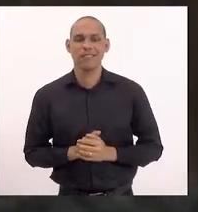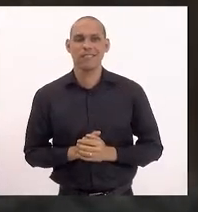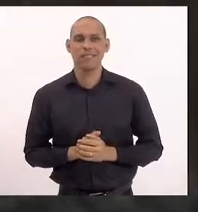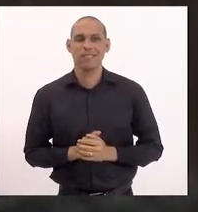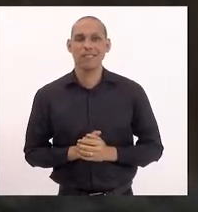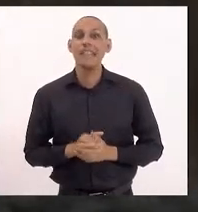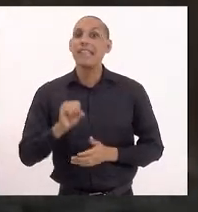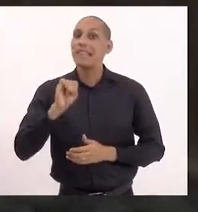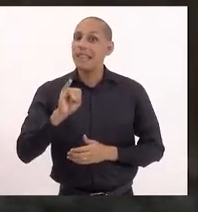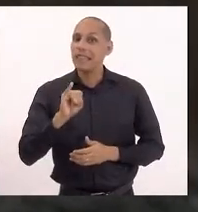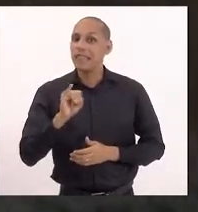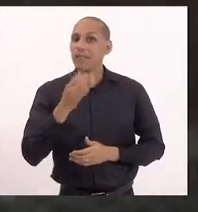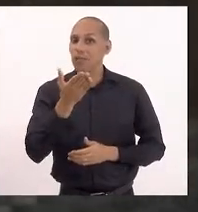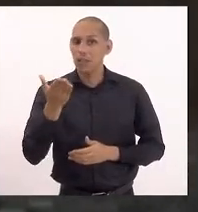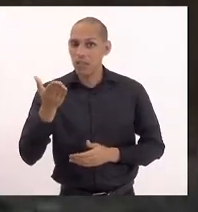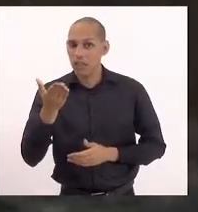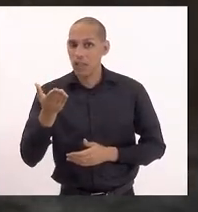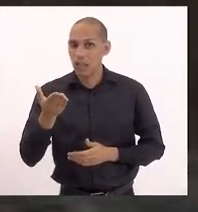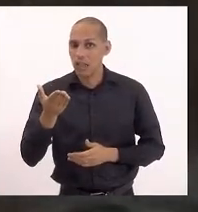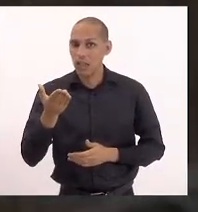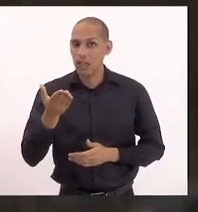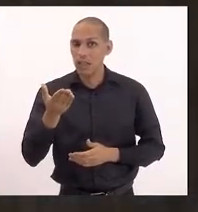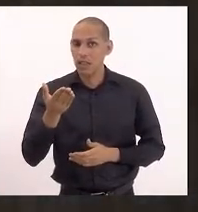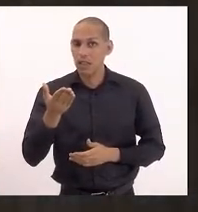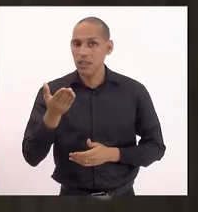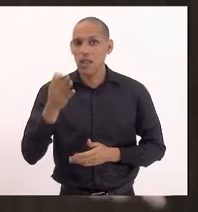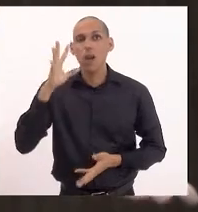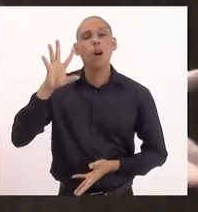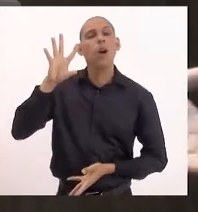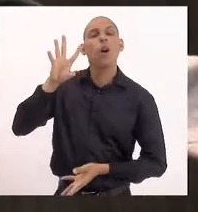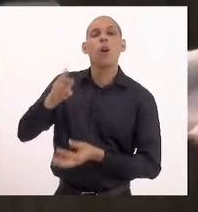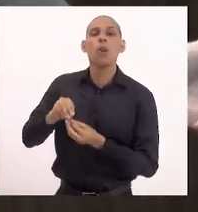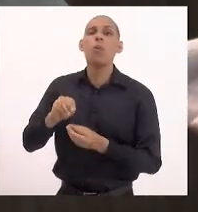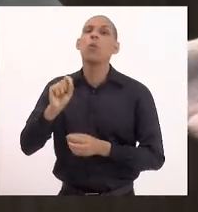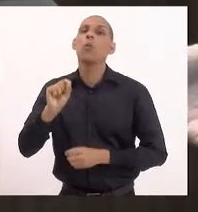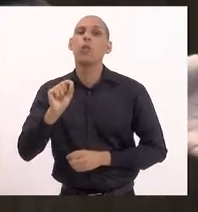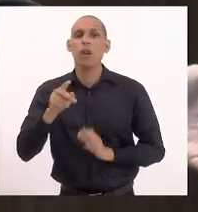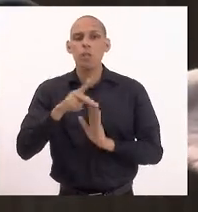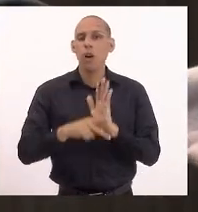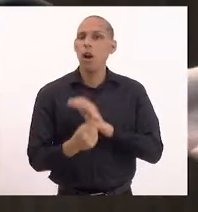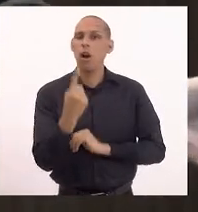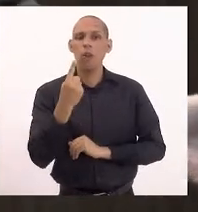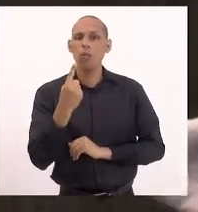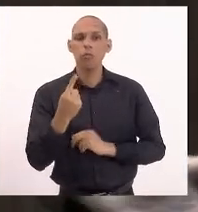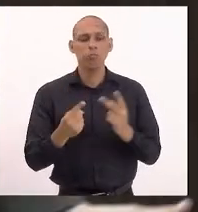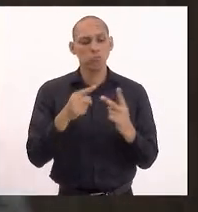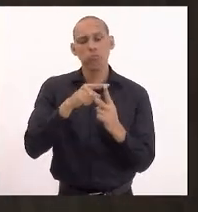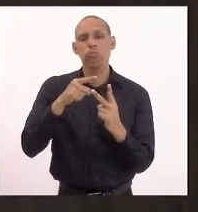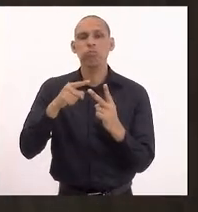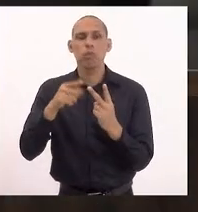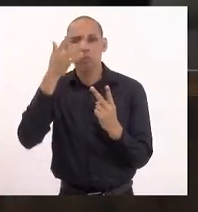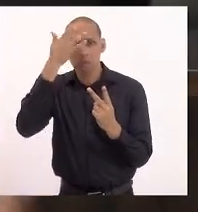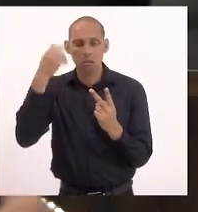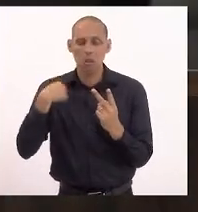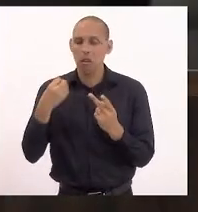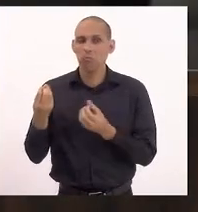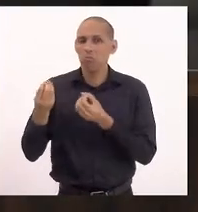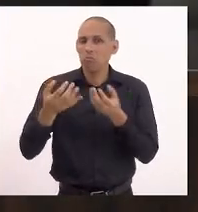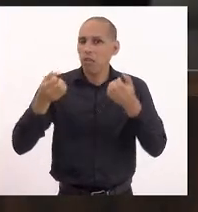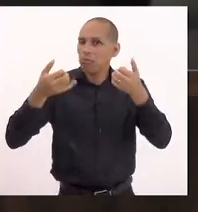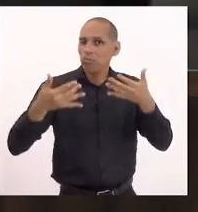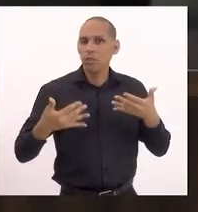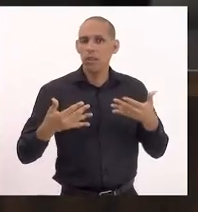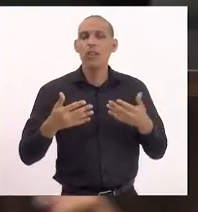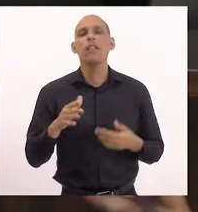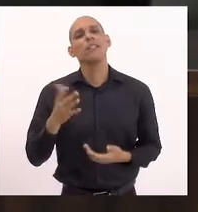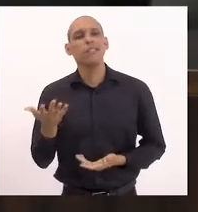Se vocês chegam à conclusão que vão ter um projeto único com dois autores, eu posso dar o parecer. Não, mas se for um projeto único com